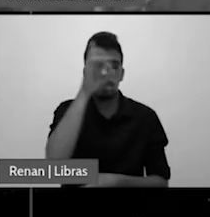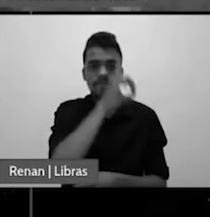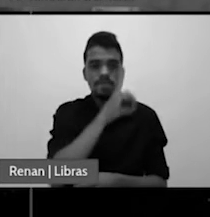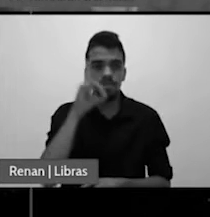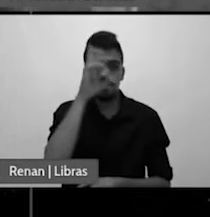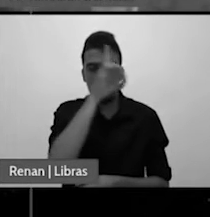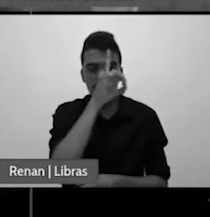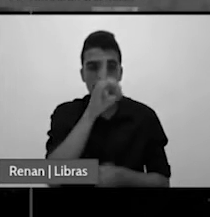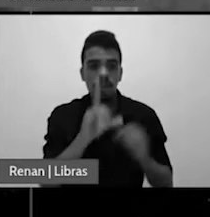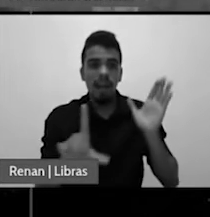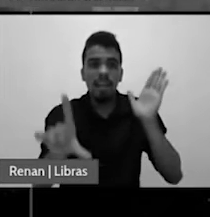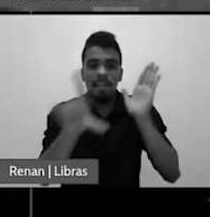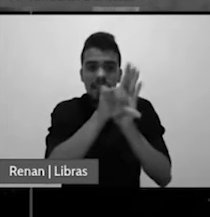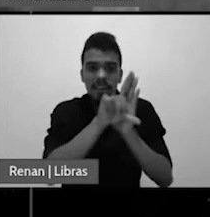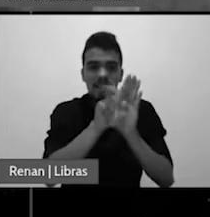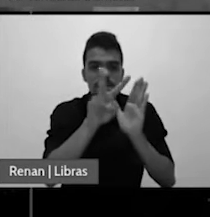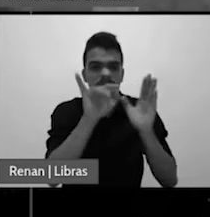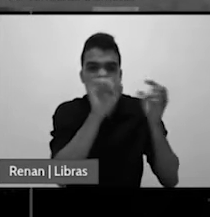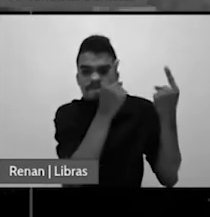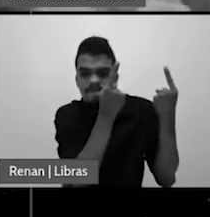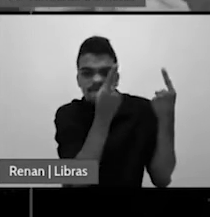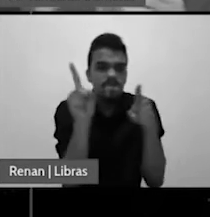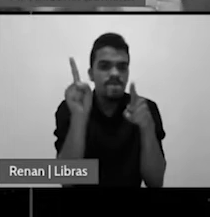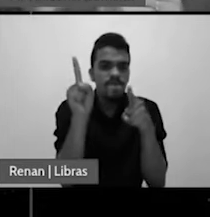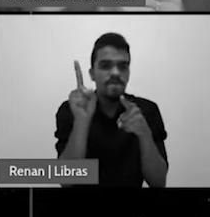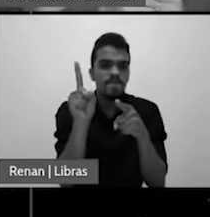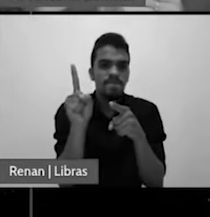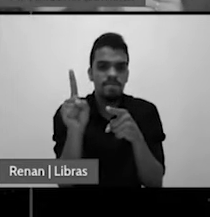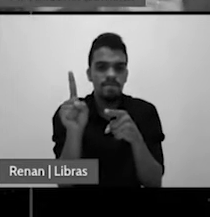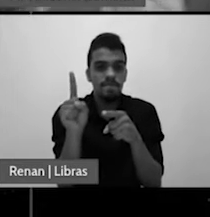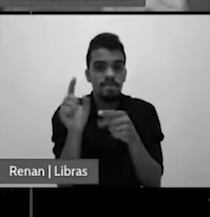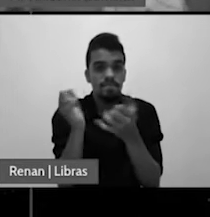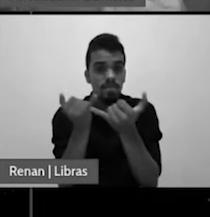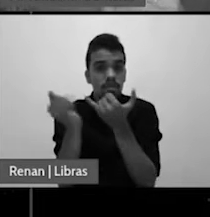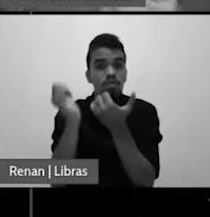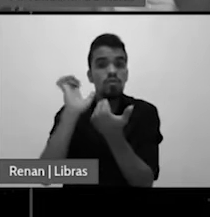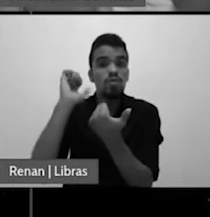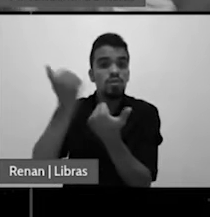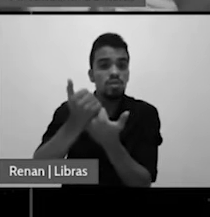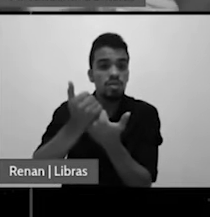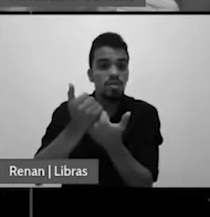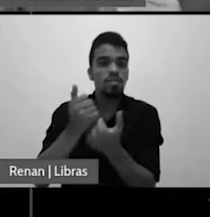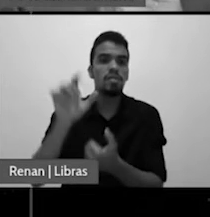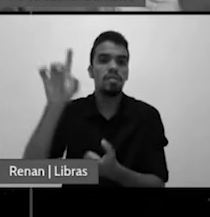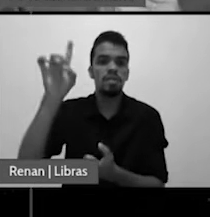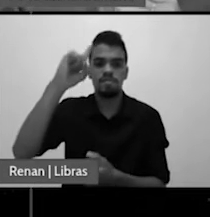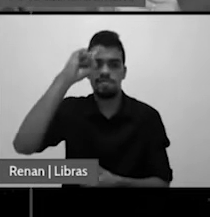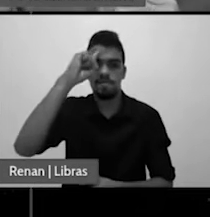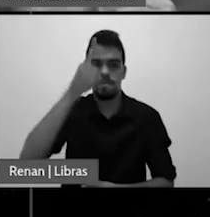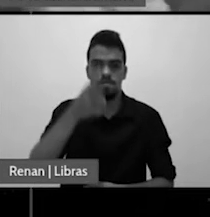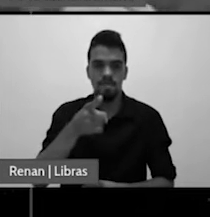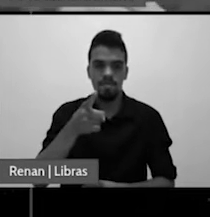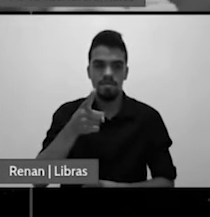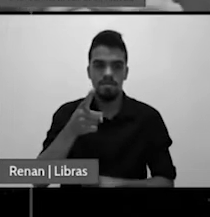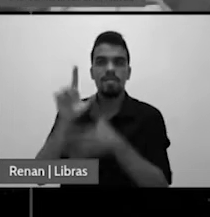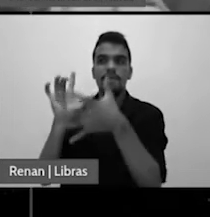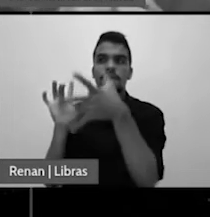vez, com uma substituição daquele mandamento, né? Que trata com a nossa relação, nossa ligação com Deus.